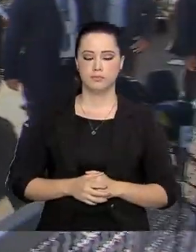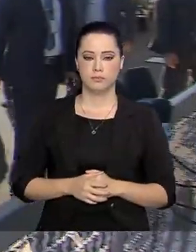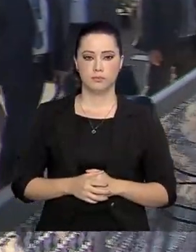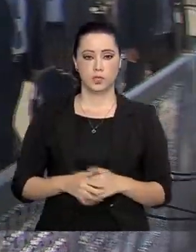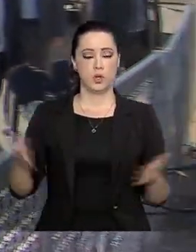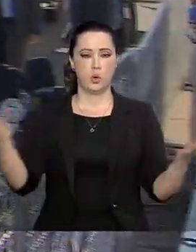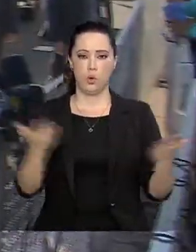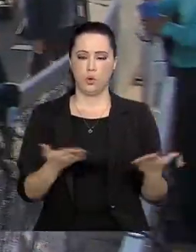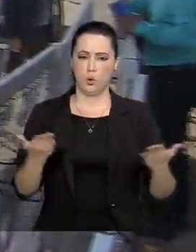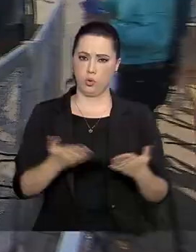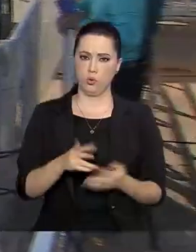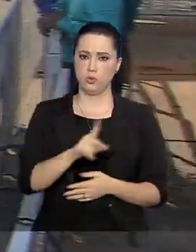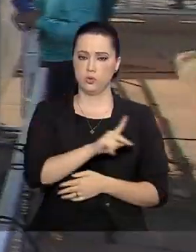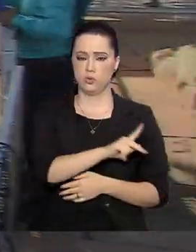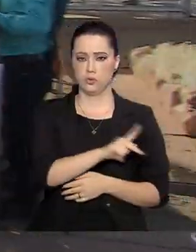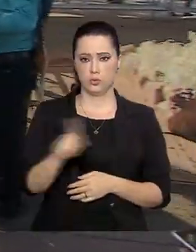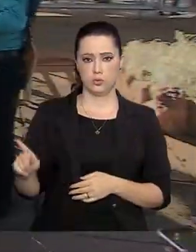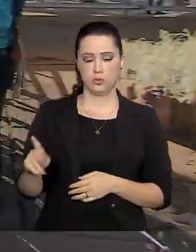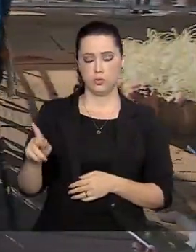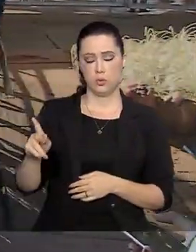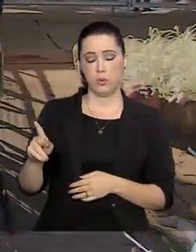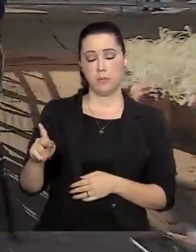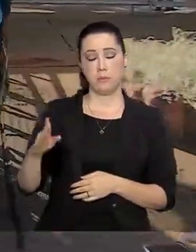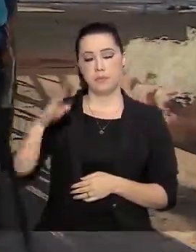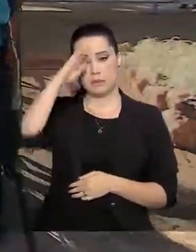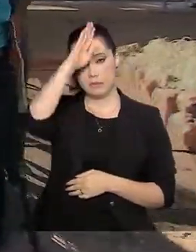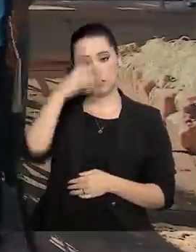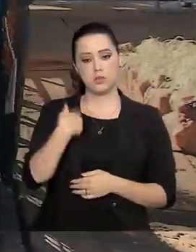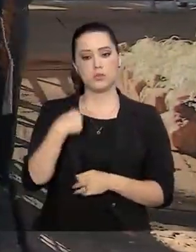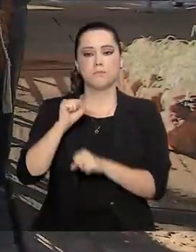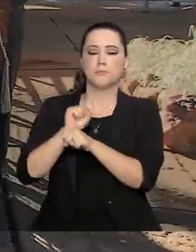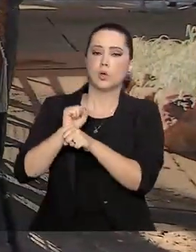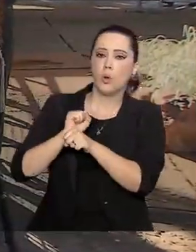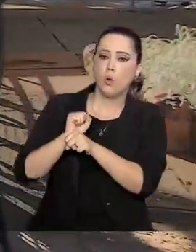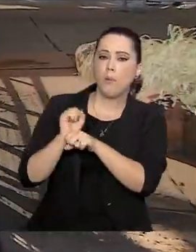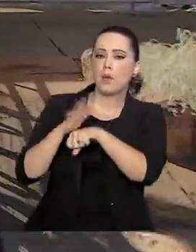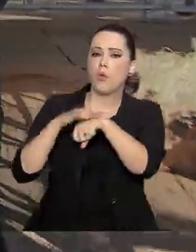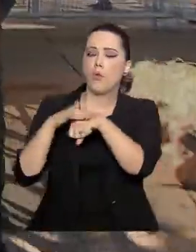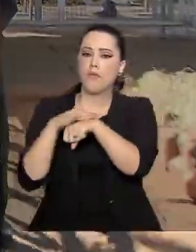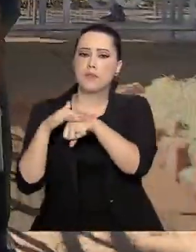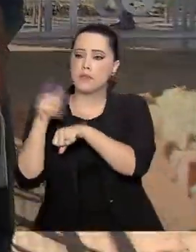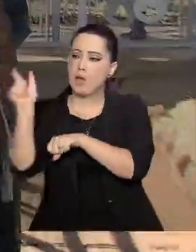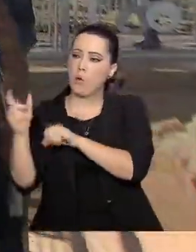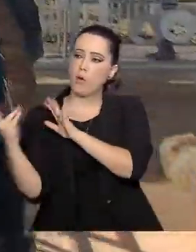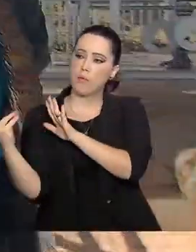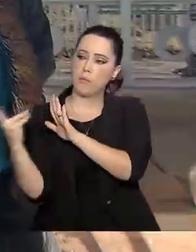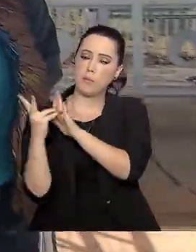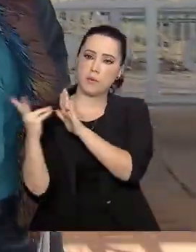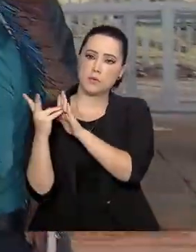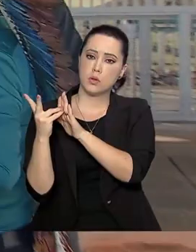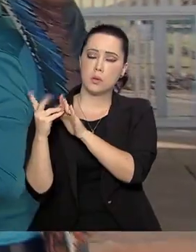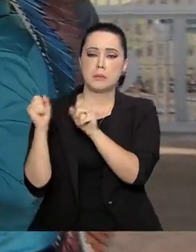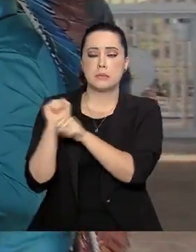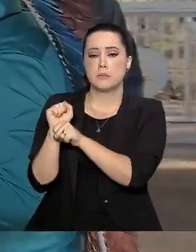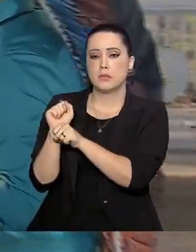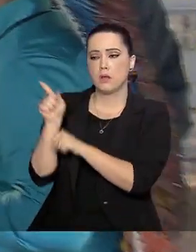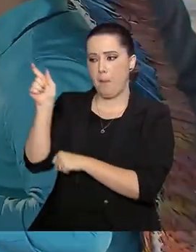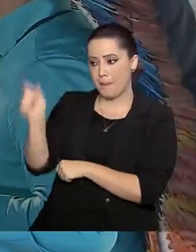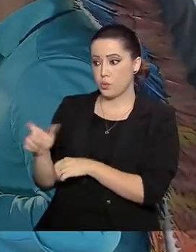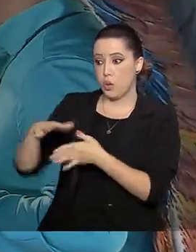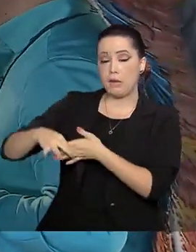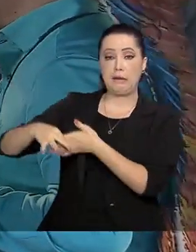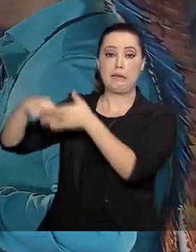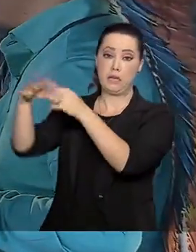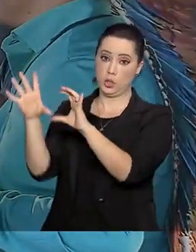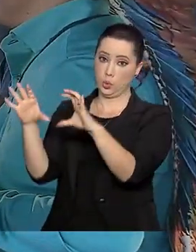Hoje, o presidente Jair Bolsonaro parou para conversar com um indígena que estava na portaria do Palácio da Alvorada. Era um cacique